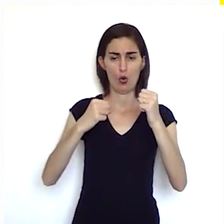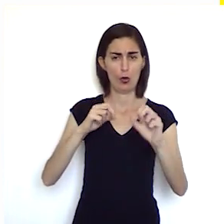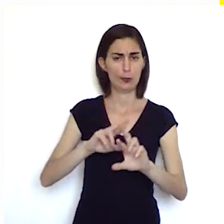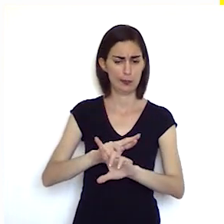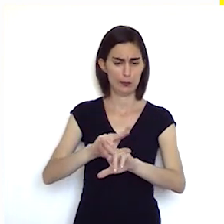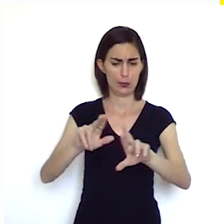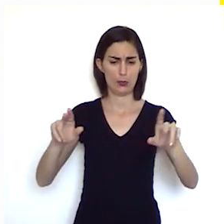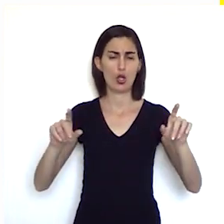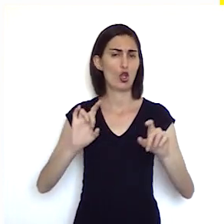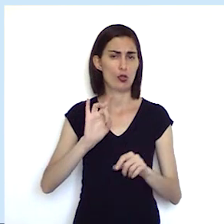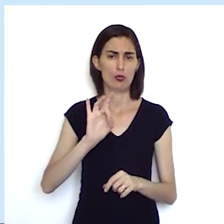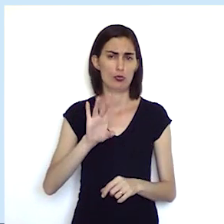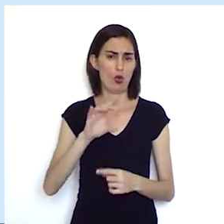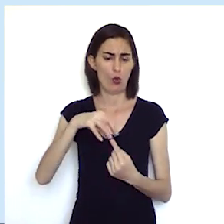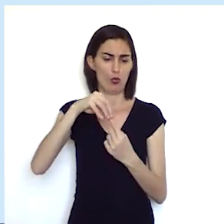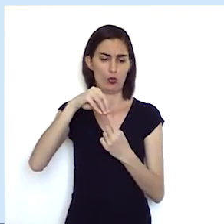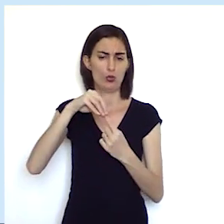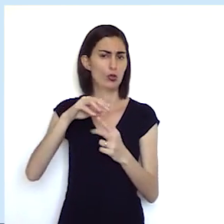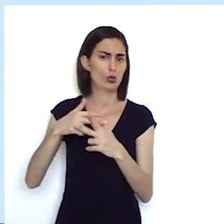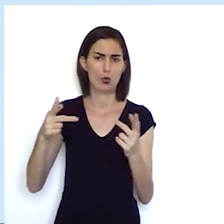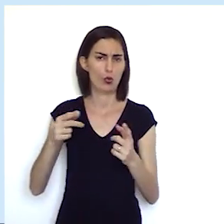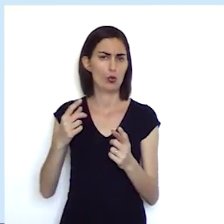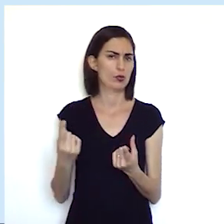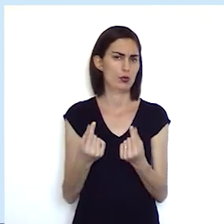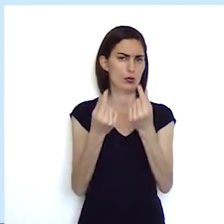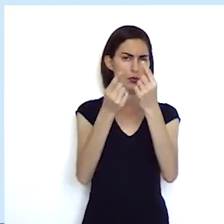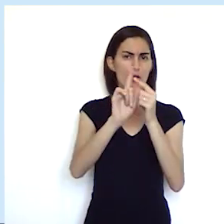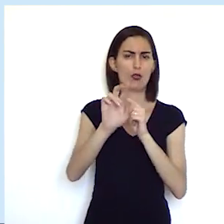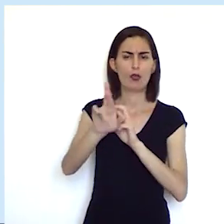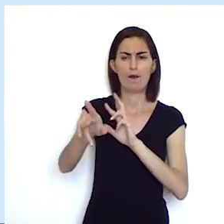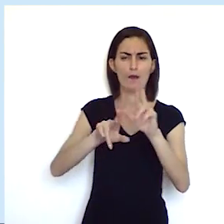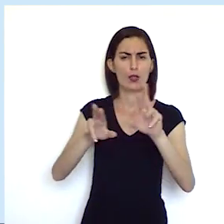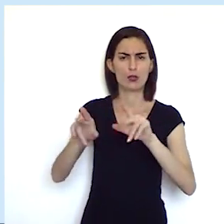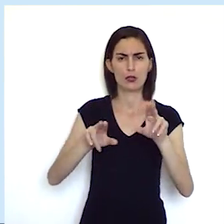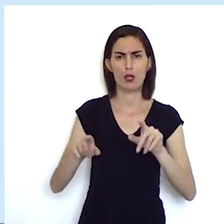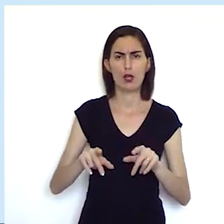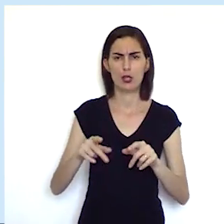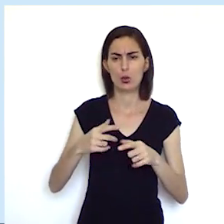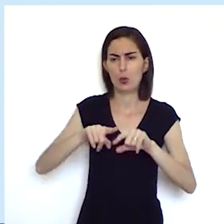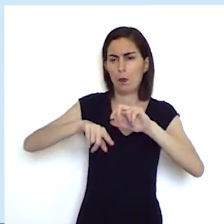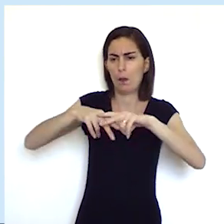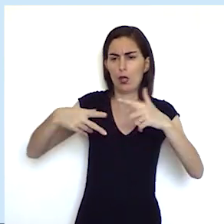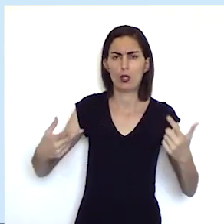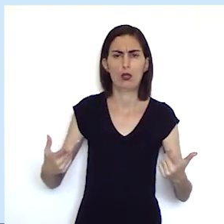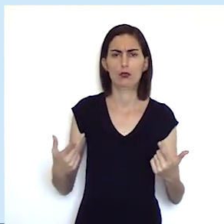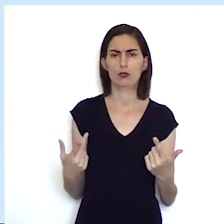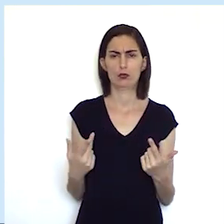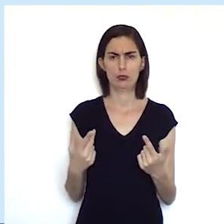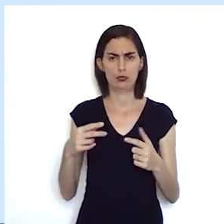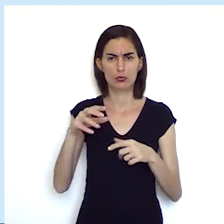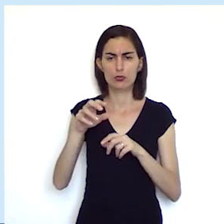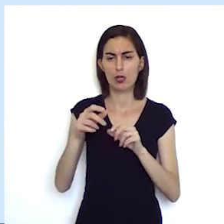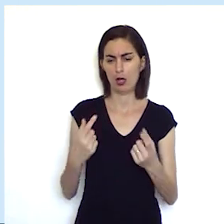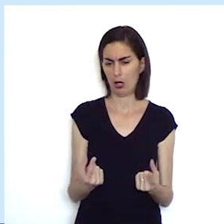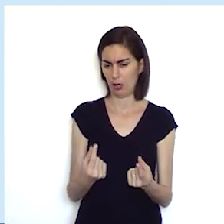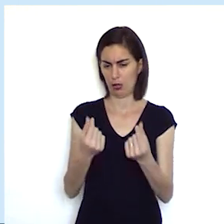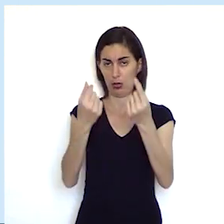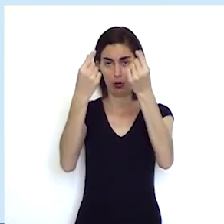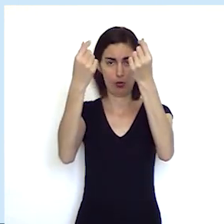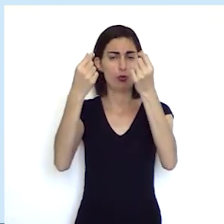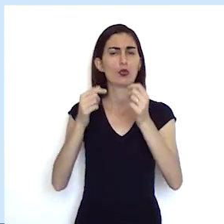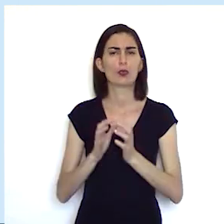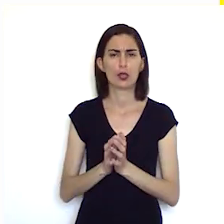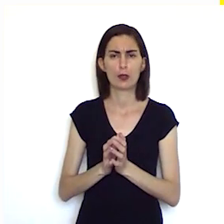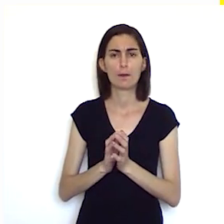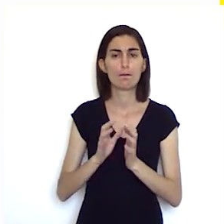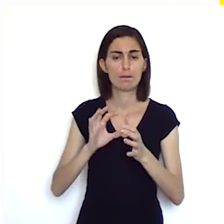diversificada não só um único produto econômico mas uma diversidade muito grande de produtos nessa dinâmica econômica